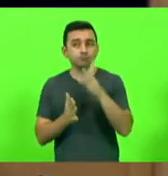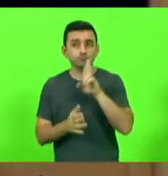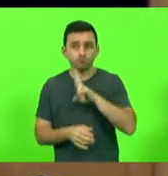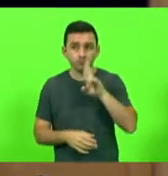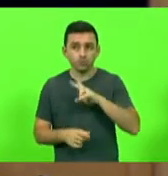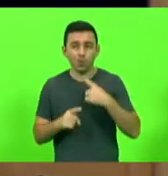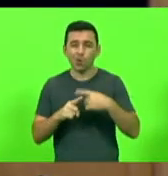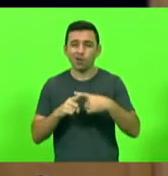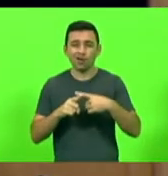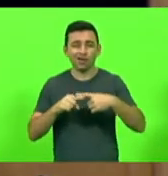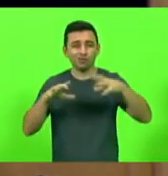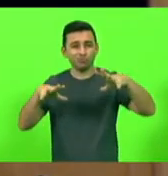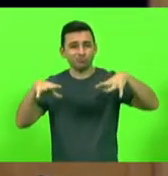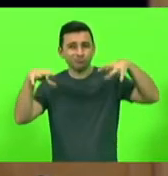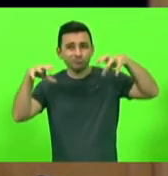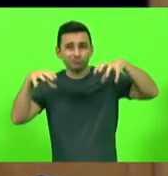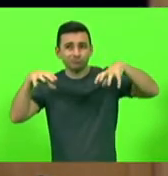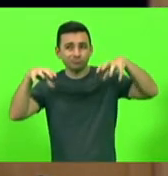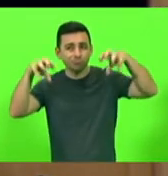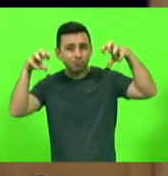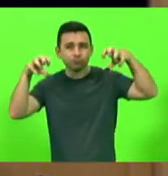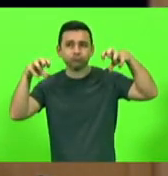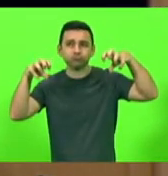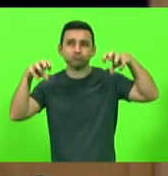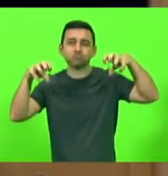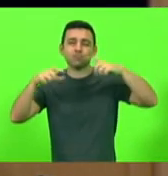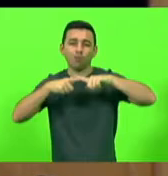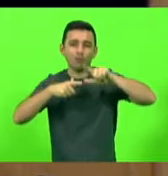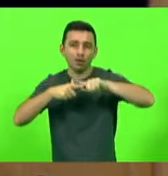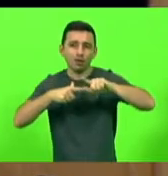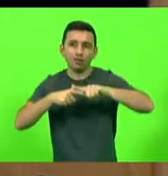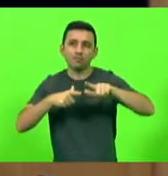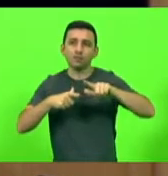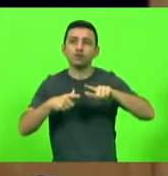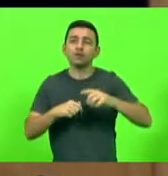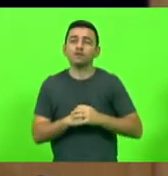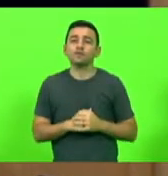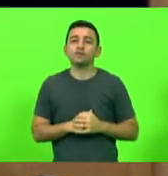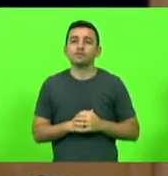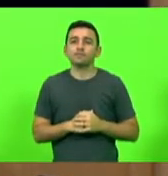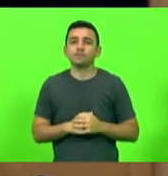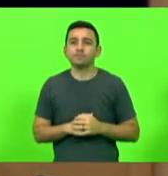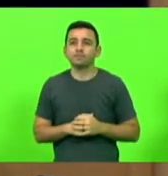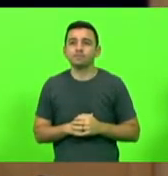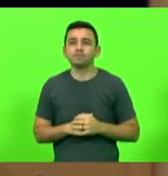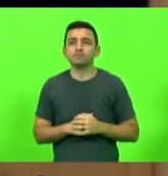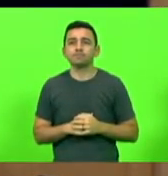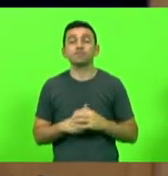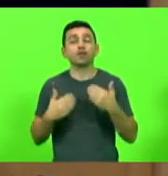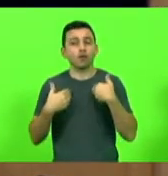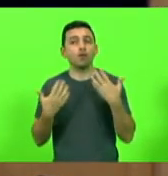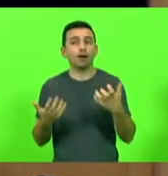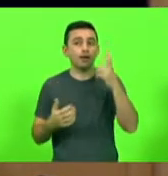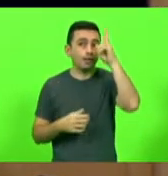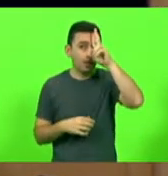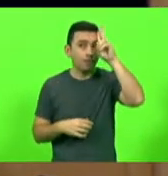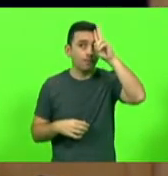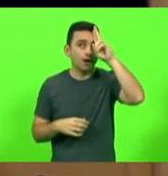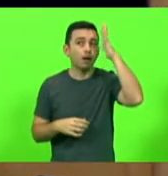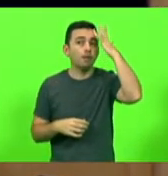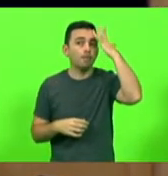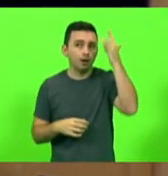deputado Maurício Vais Excelentes, que participa, deputada Luciane, da bancada ativamente. E eu também quero lembrar que amanhã